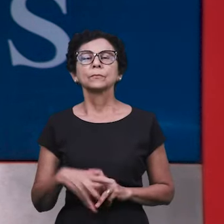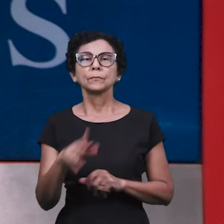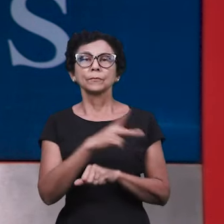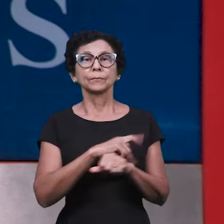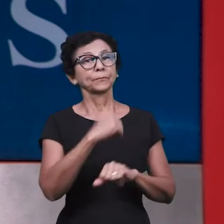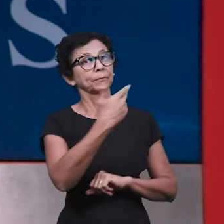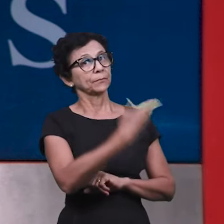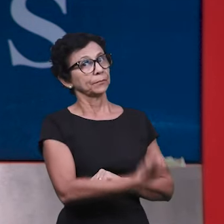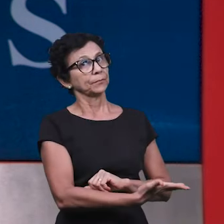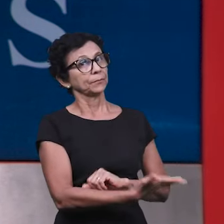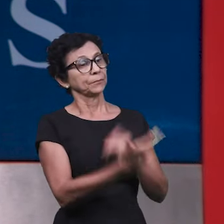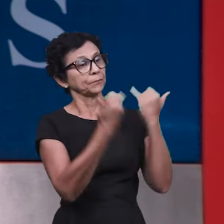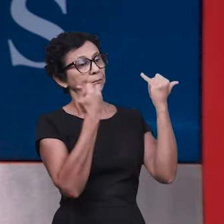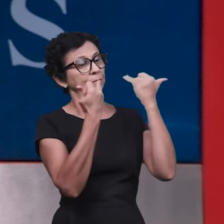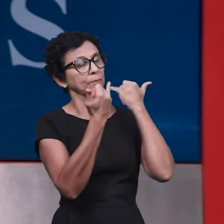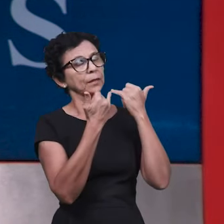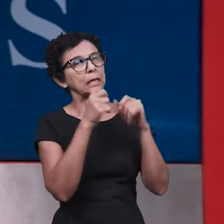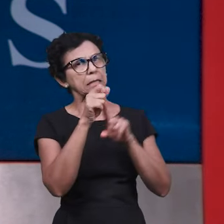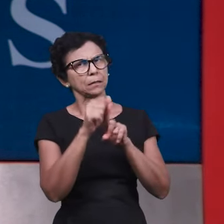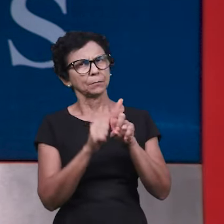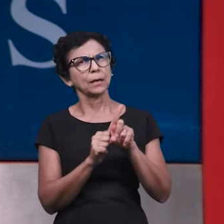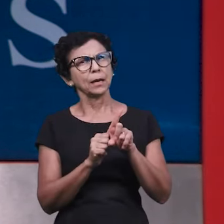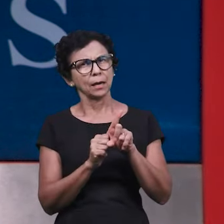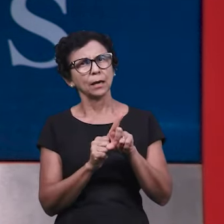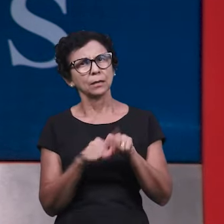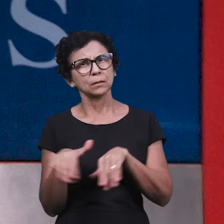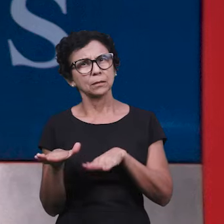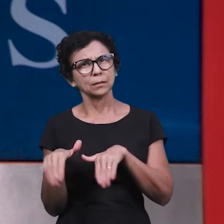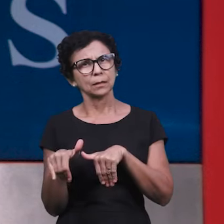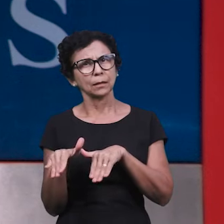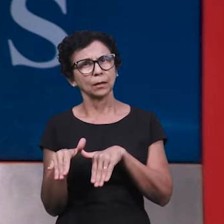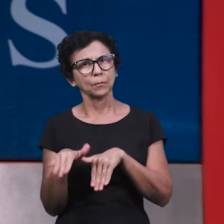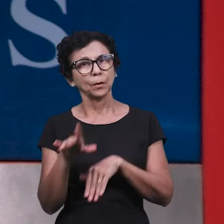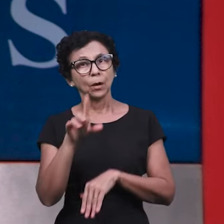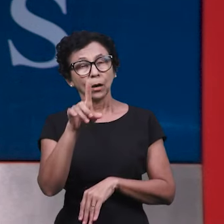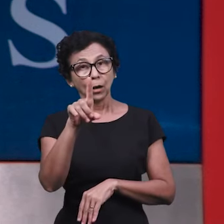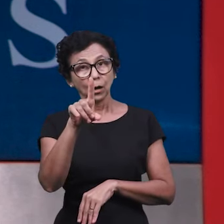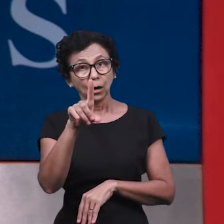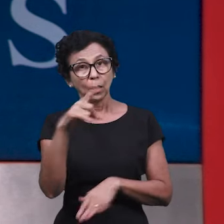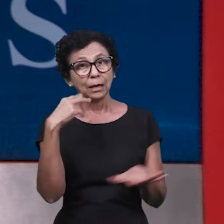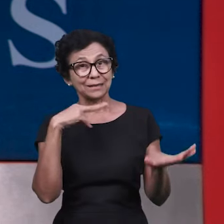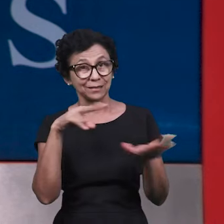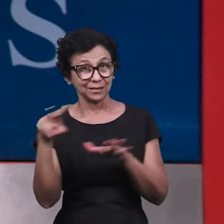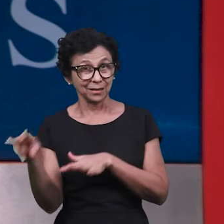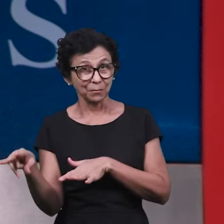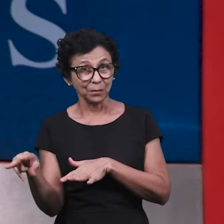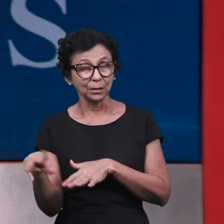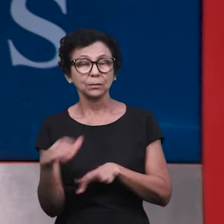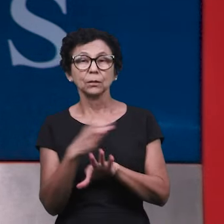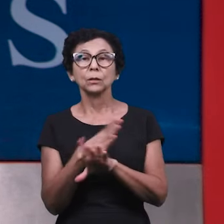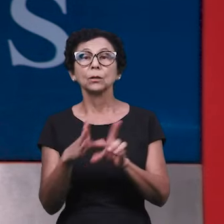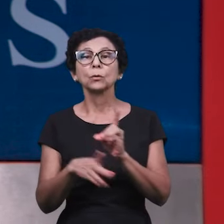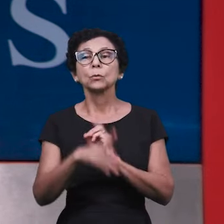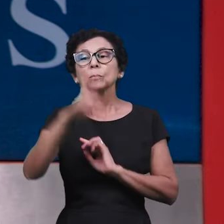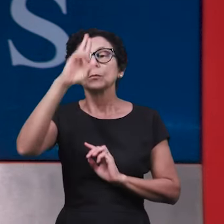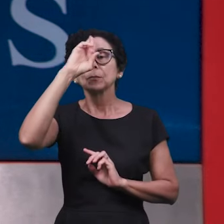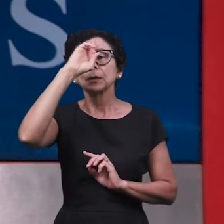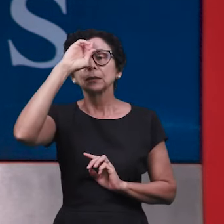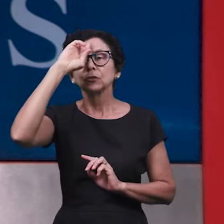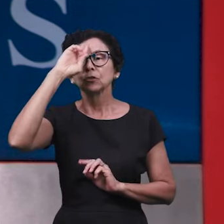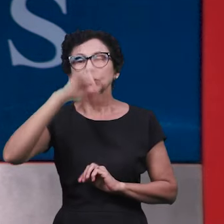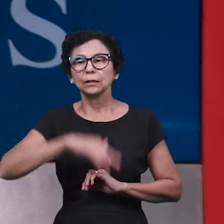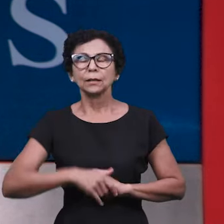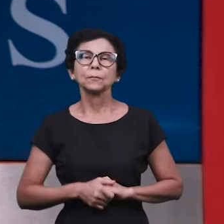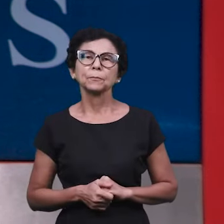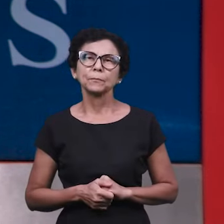a obra no exterior, né? Inclusive esse mês estamos orando pela obra no exterior. Essa semana é a Semana dos Cultos ao Meio-Dia aqui pela